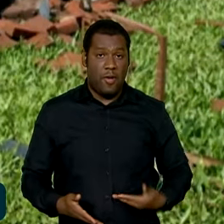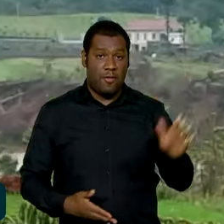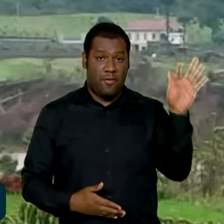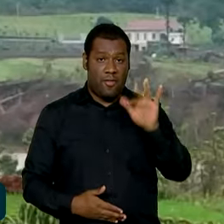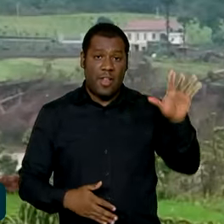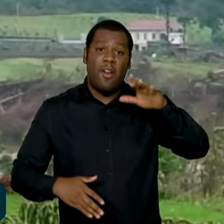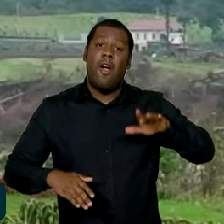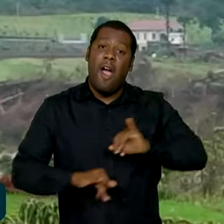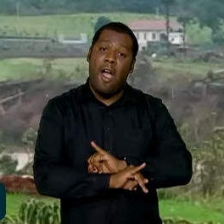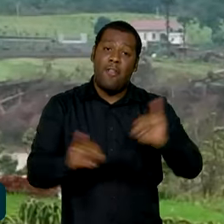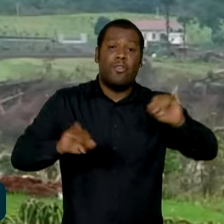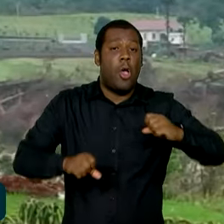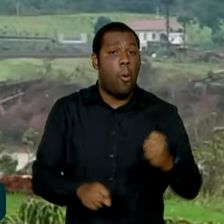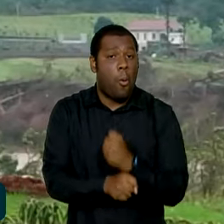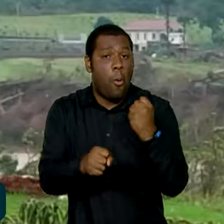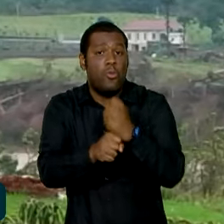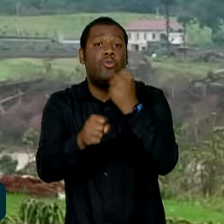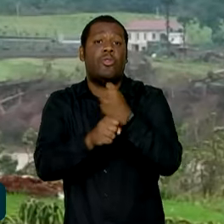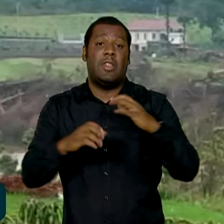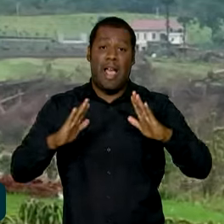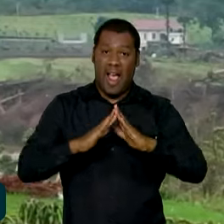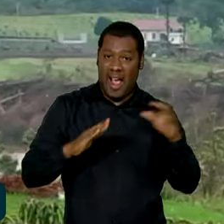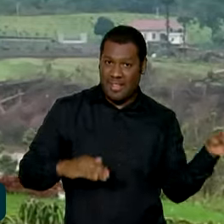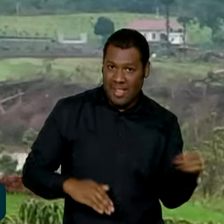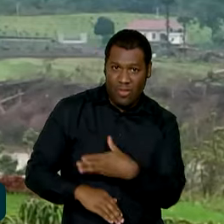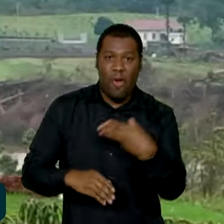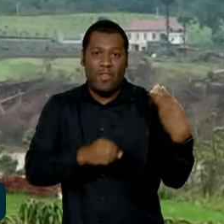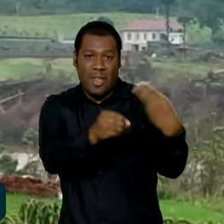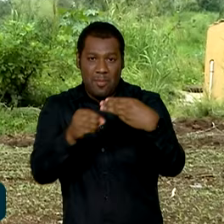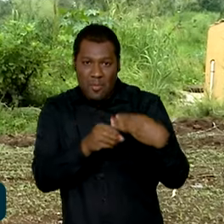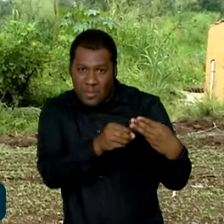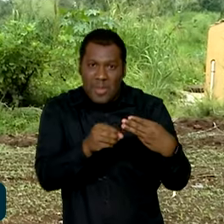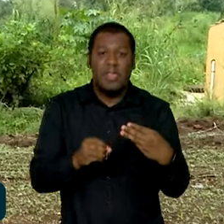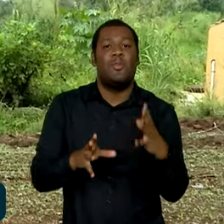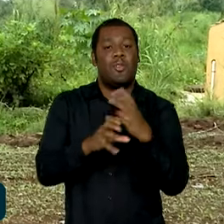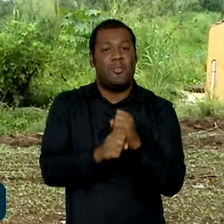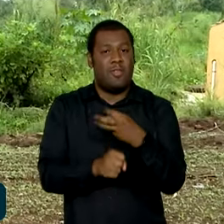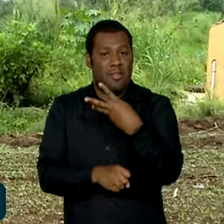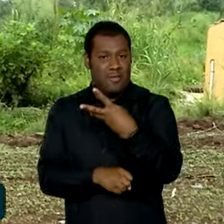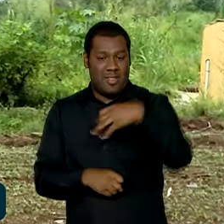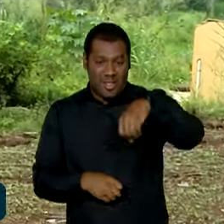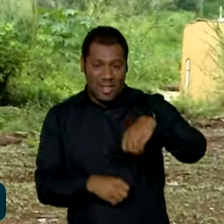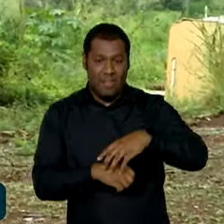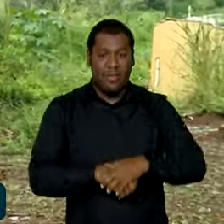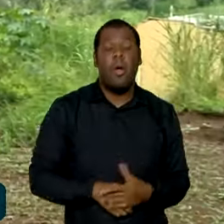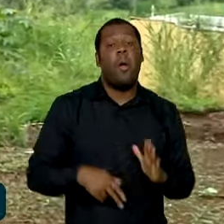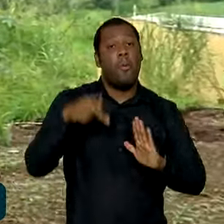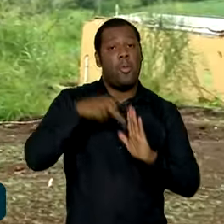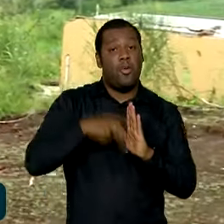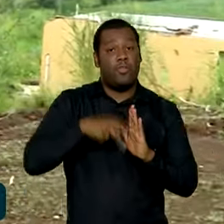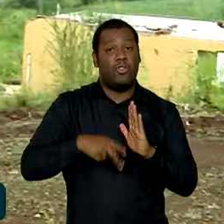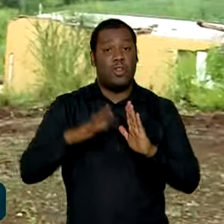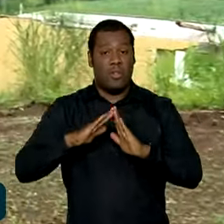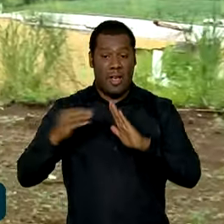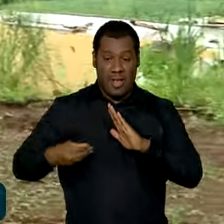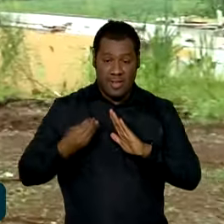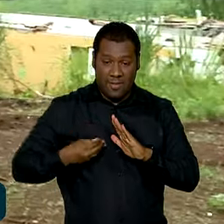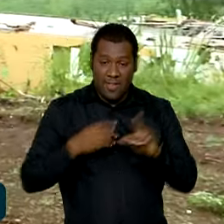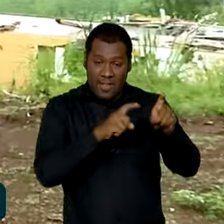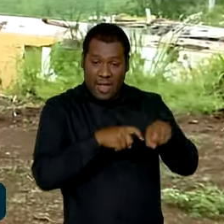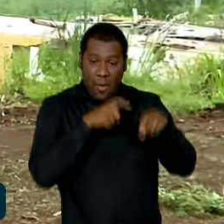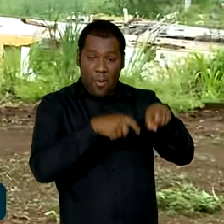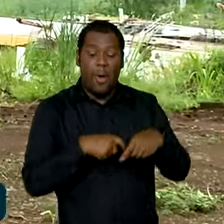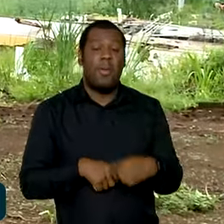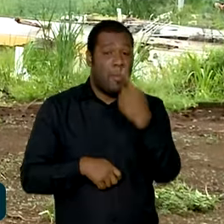casas em 39 municípios que foram atingidas pelas enxurradas. São habitações do Minha Casa Minha Vida Rural, nova